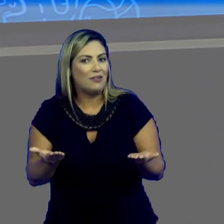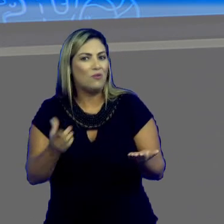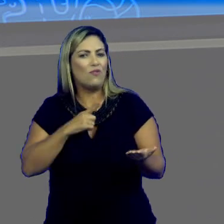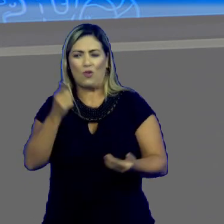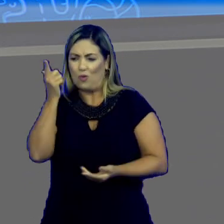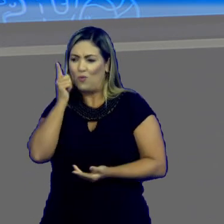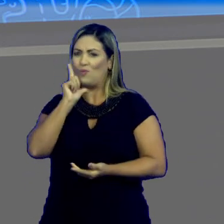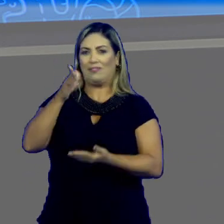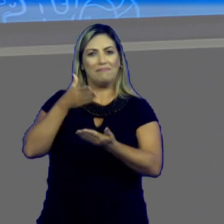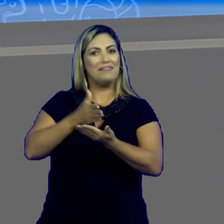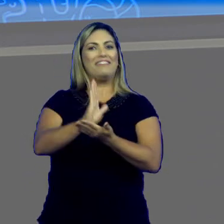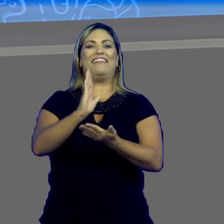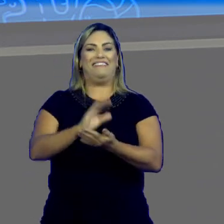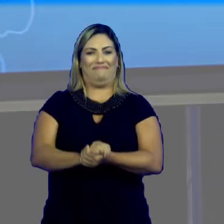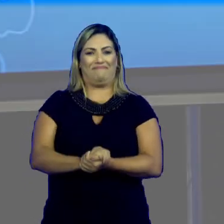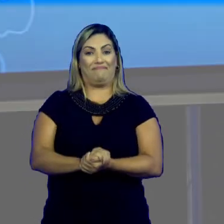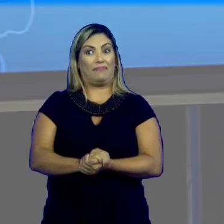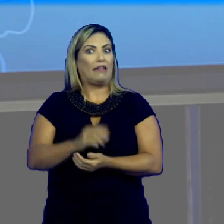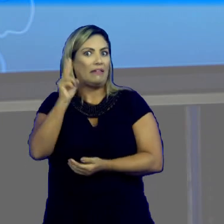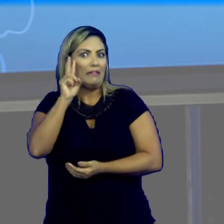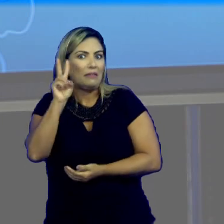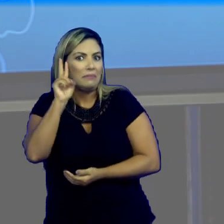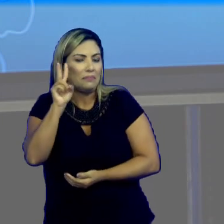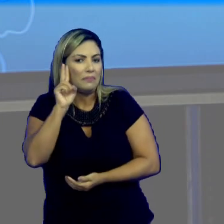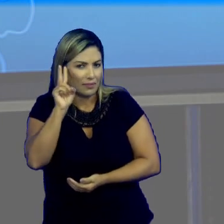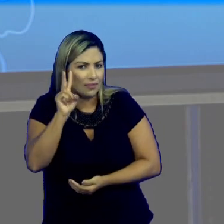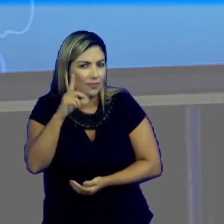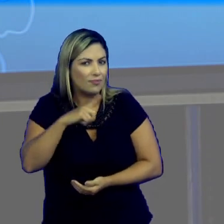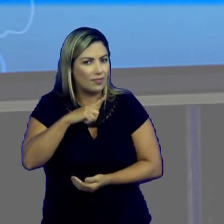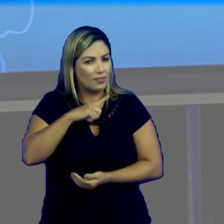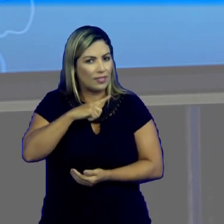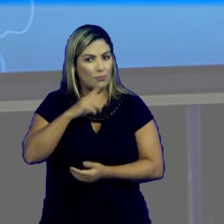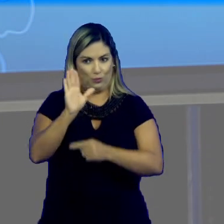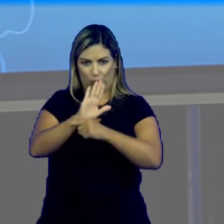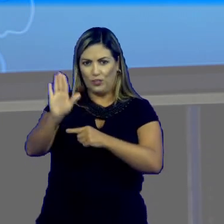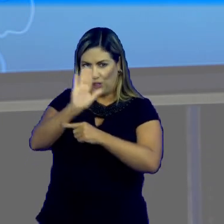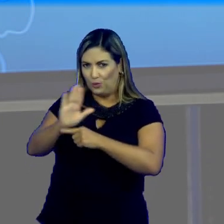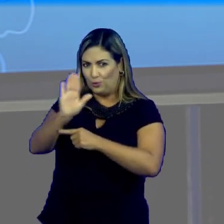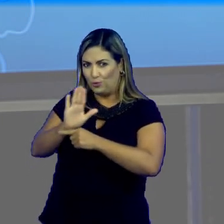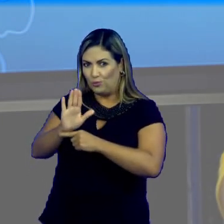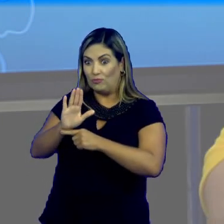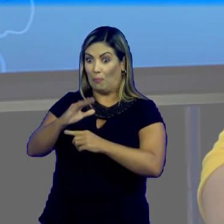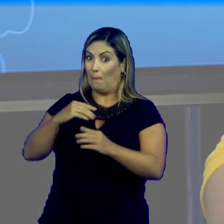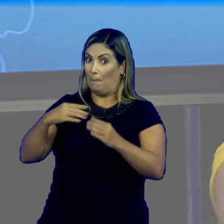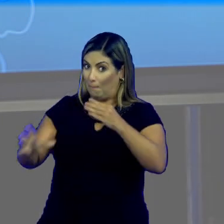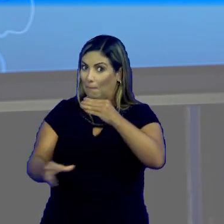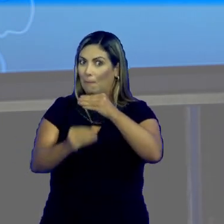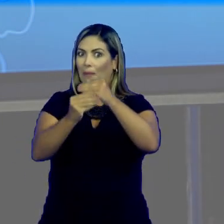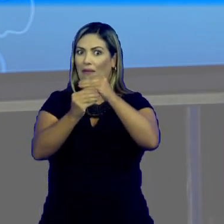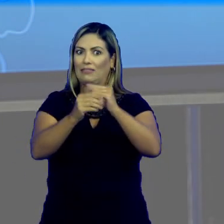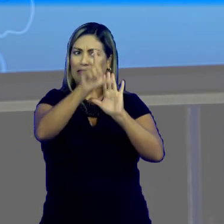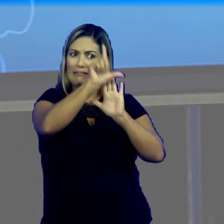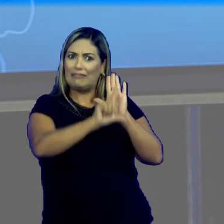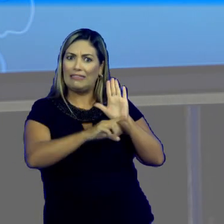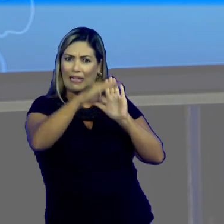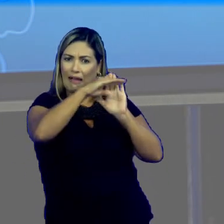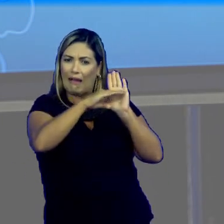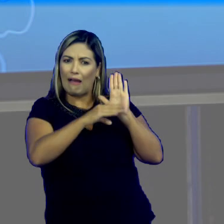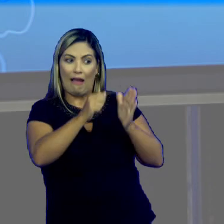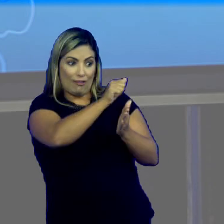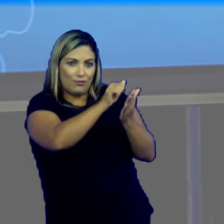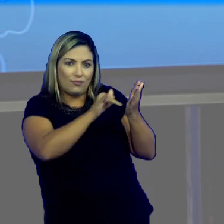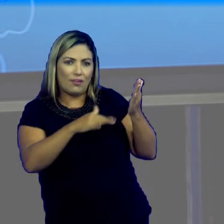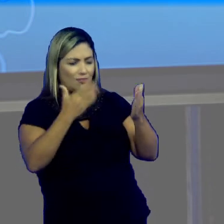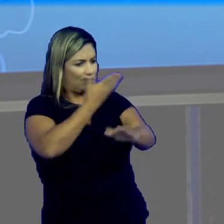ou seja, para se sair bem. Ah, lembrando que além dos vídeos, você terá uma lista de exercícios